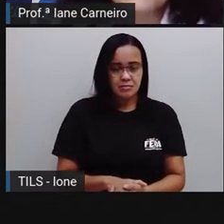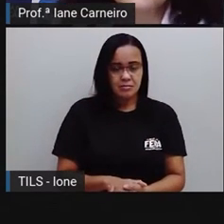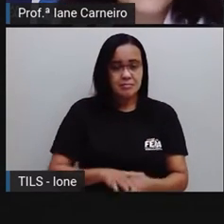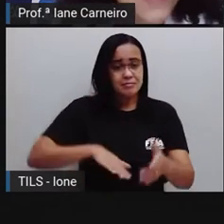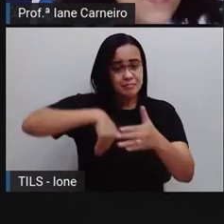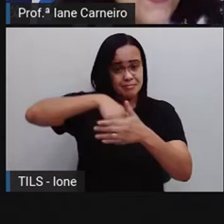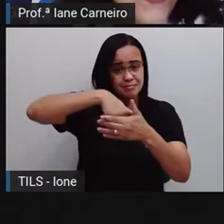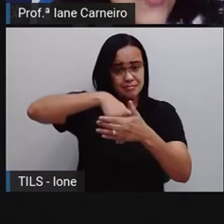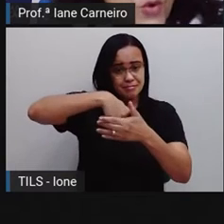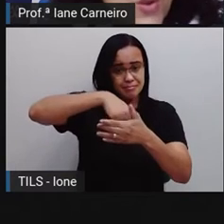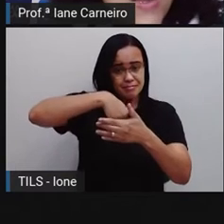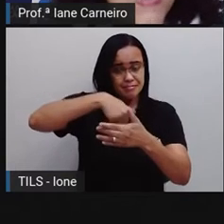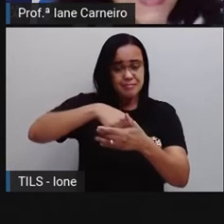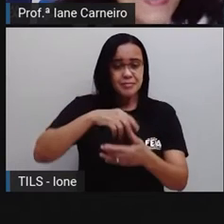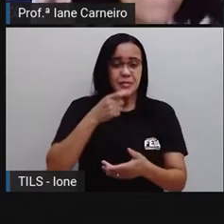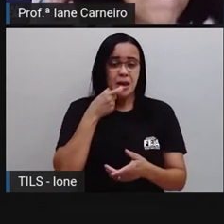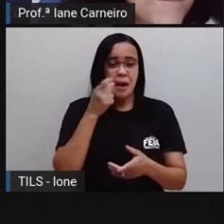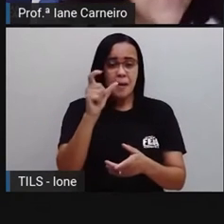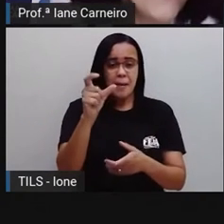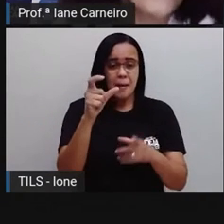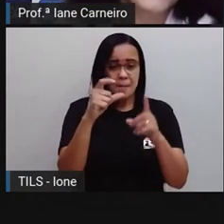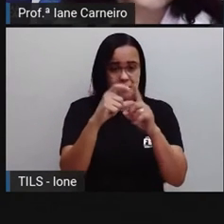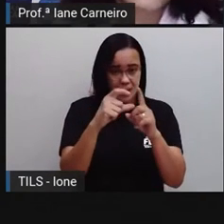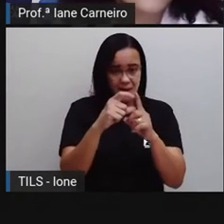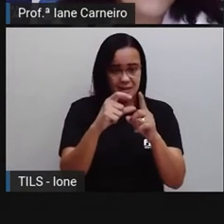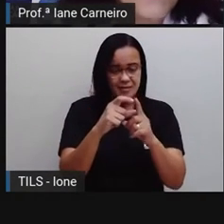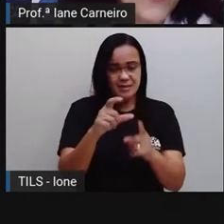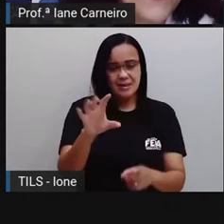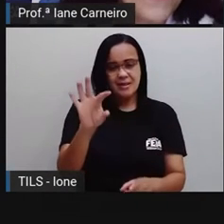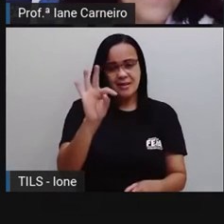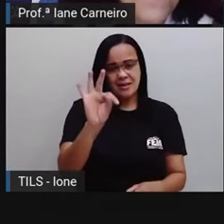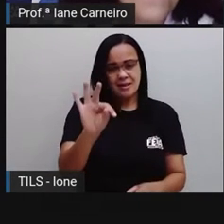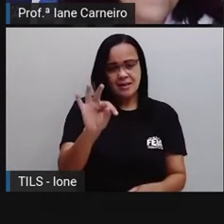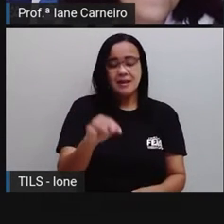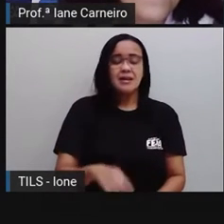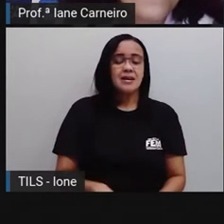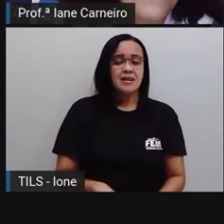Futebol, né, então vamos escrever Futebol. Escreve aí pra PRO.